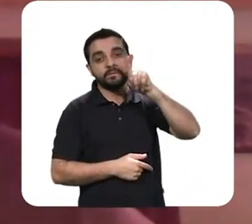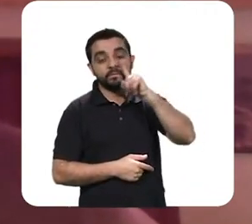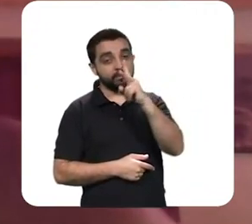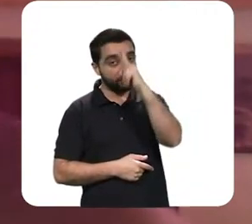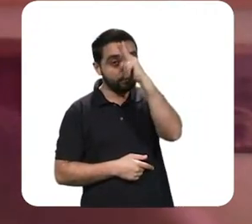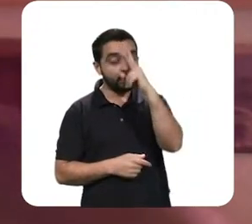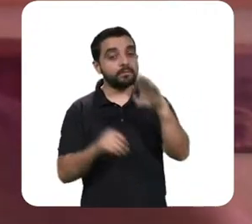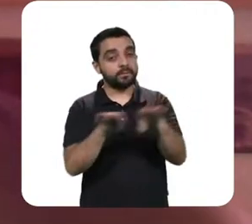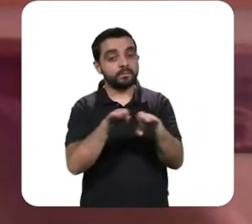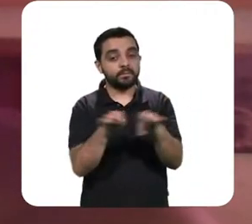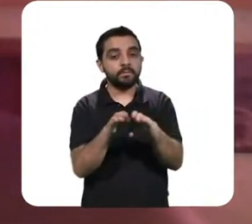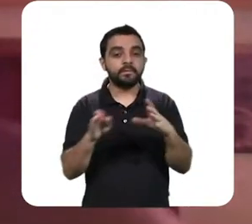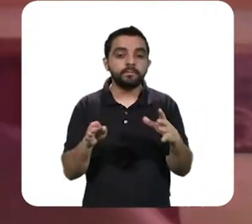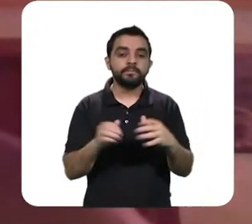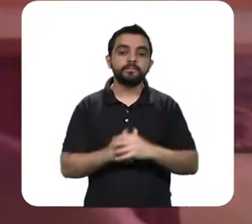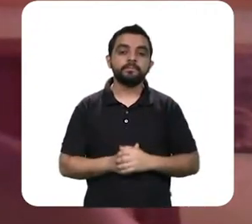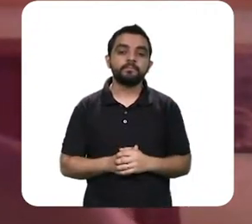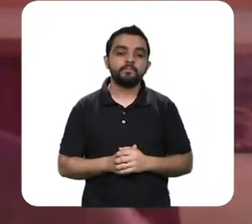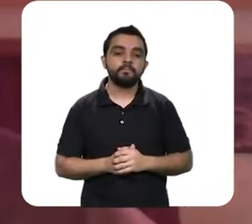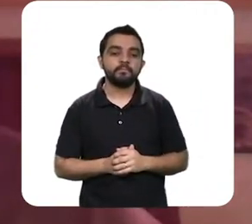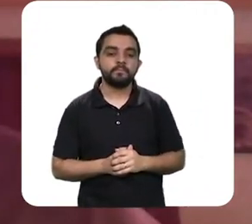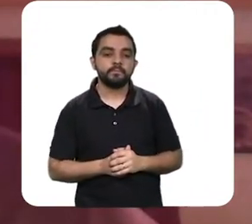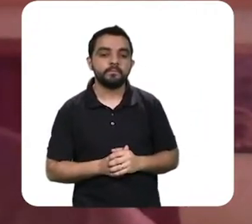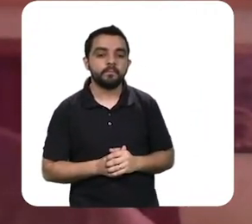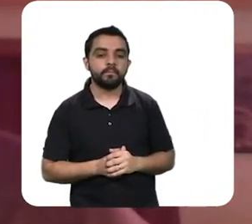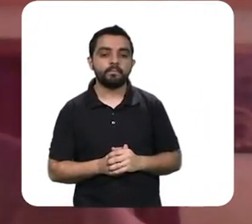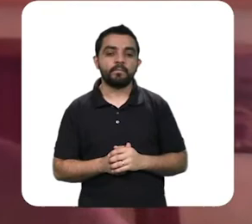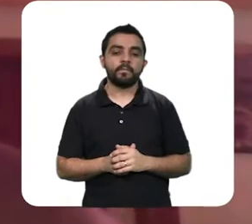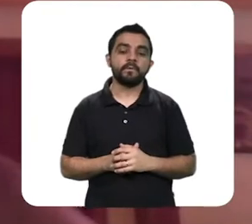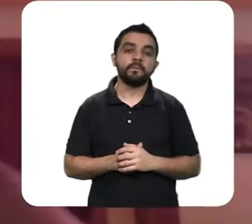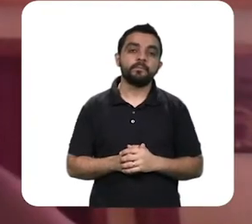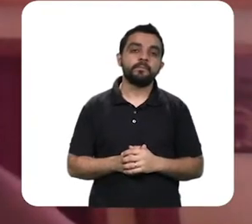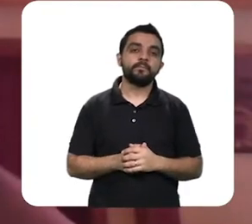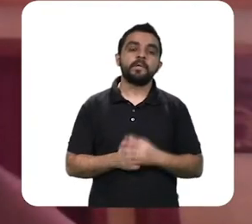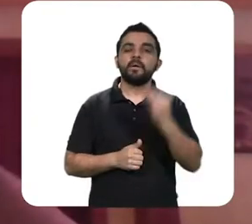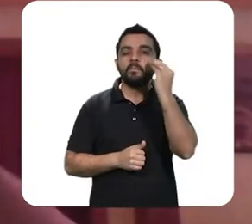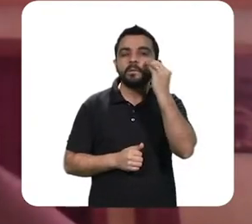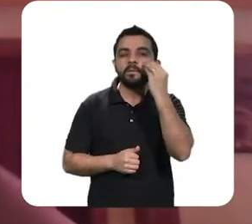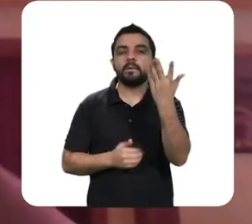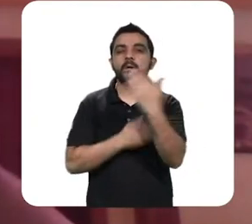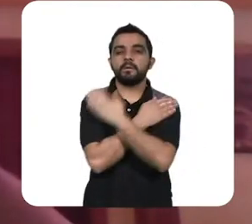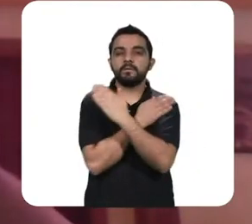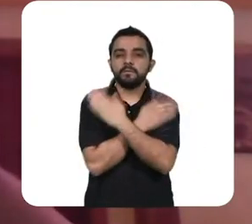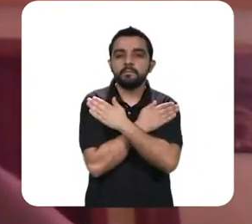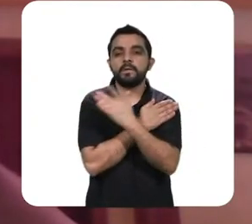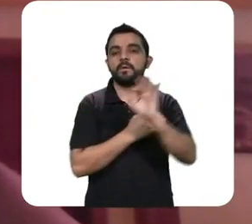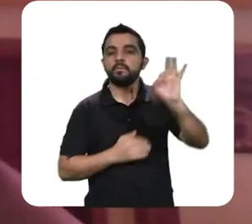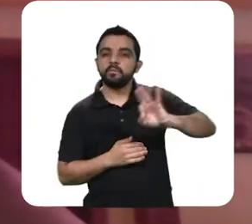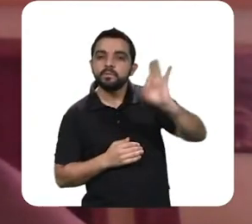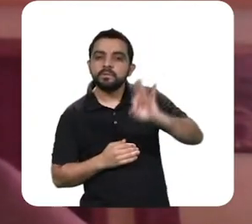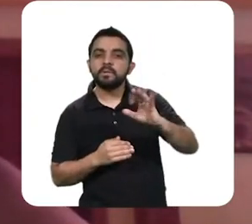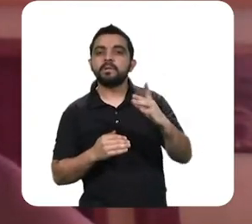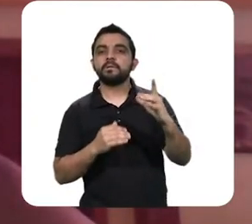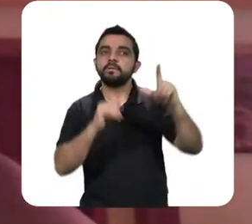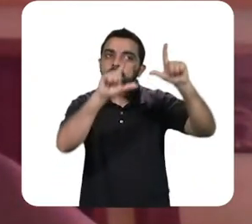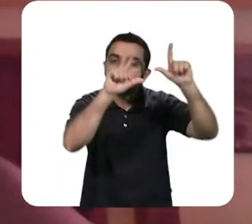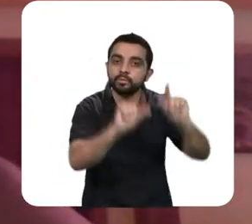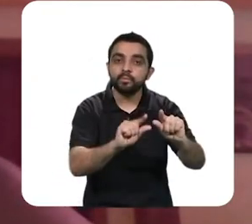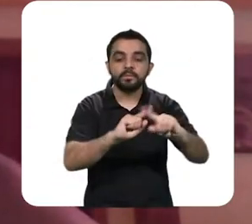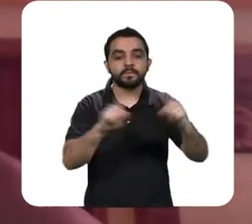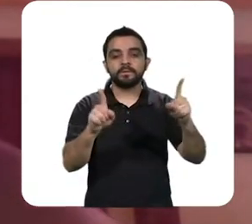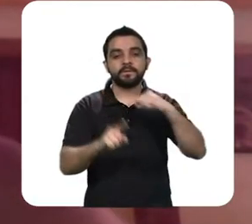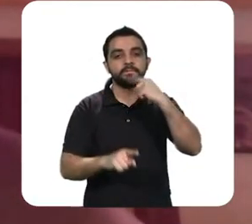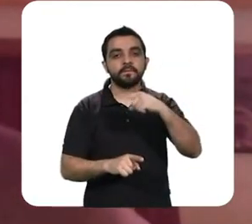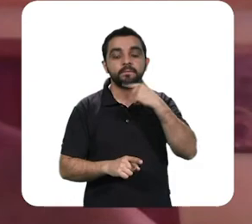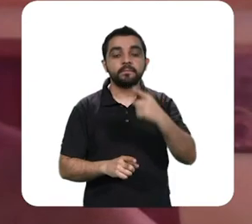Grande parte dos ganhos havidos nos programas do New Deal com relação a combater o desemprego, retomar a atividade de economia são perdidos.